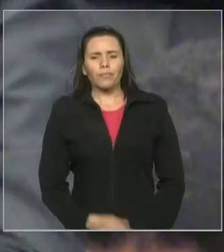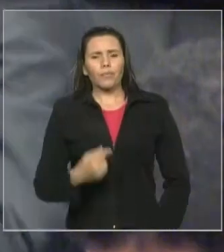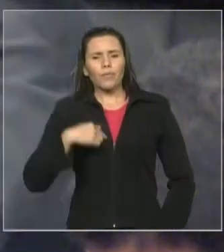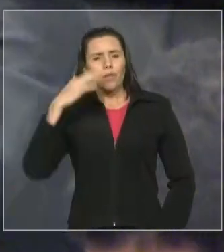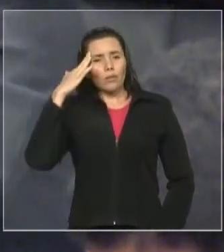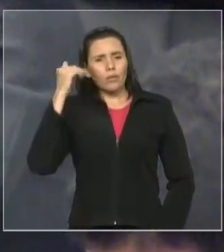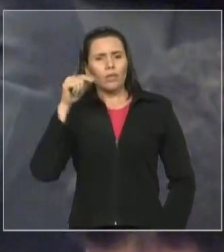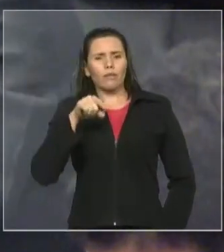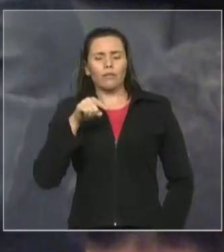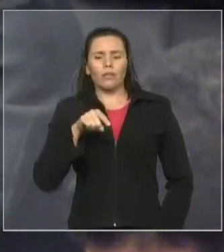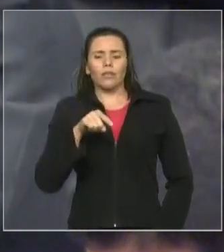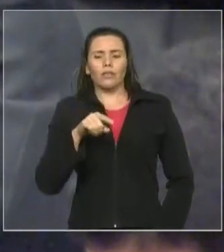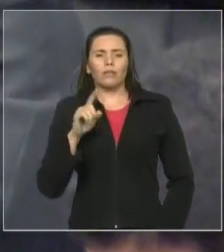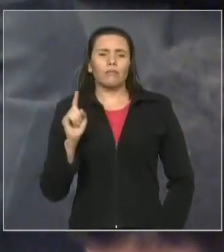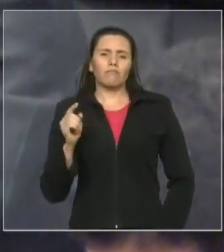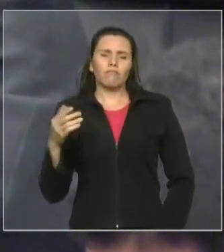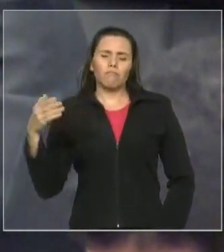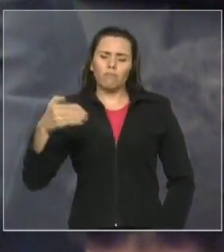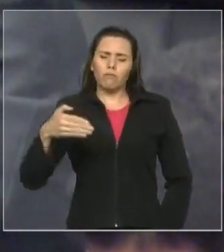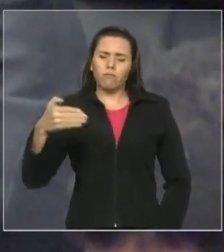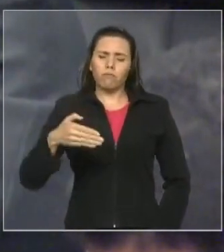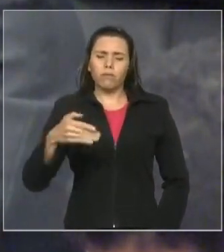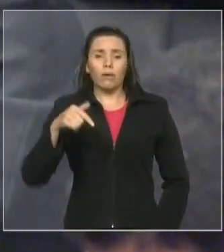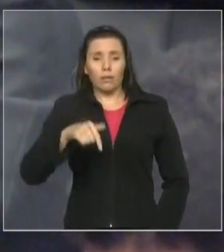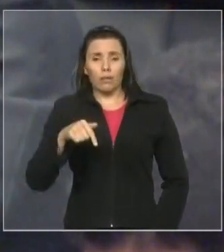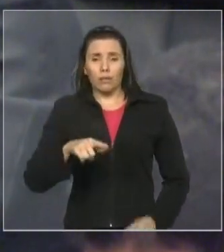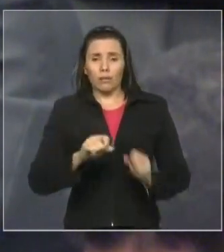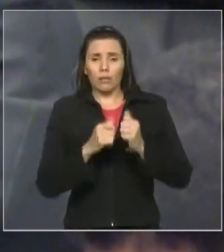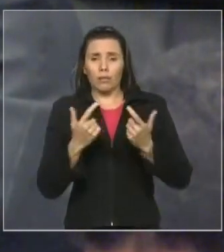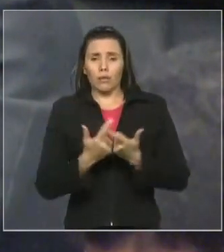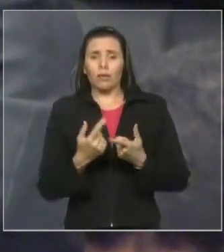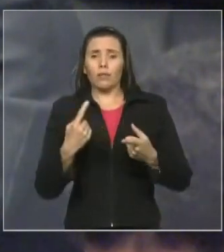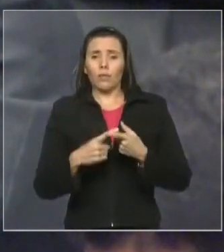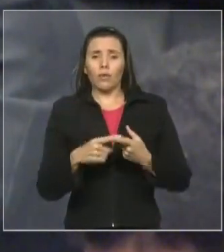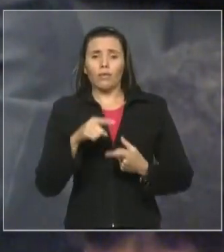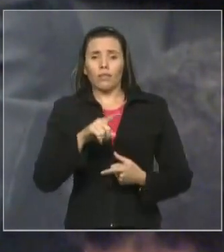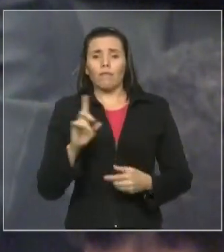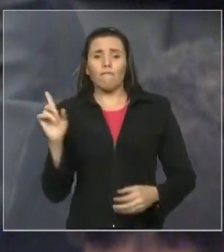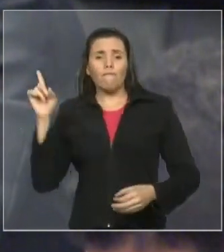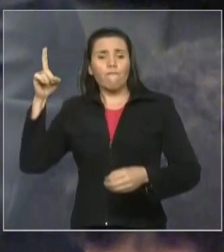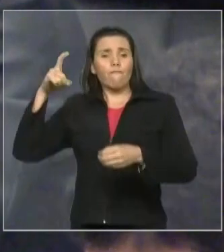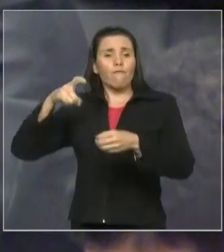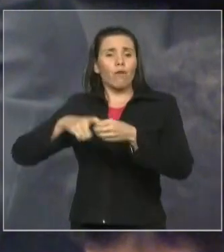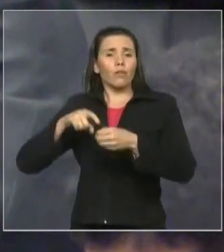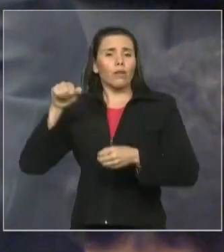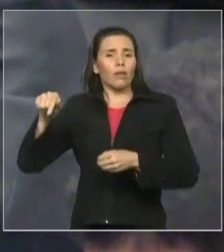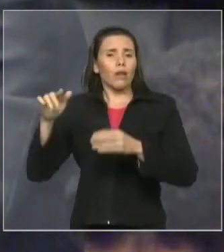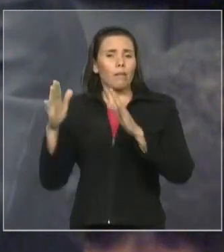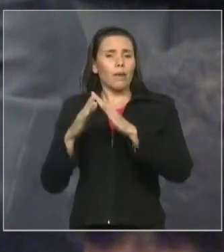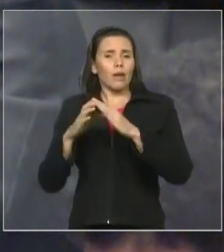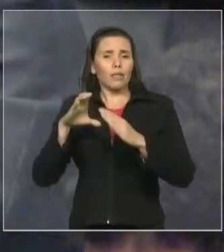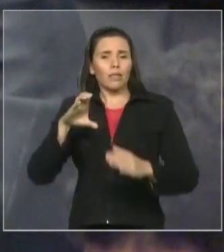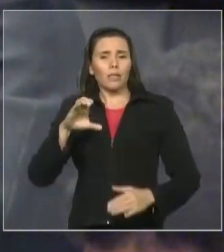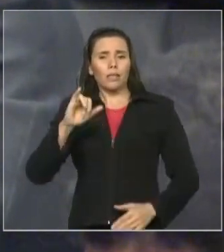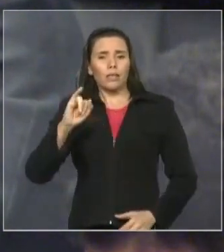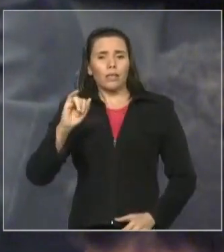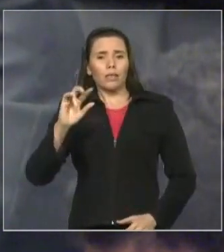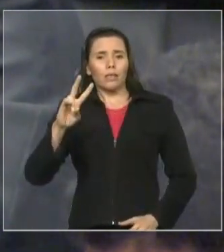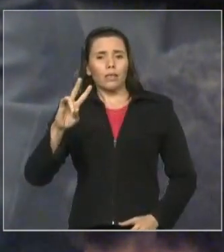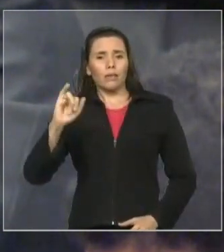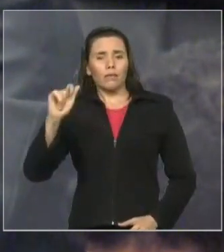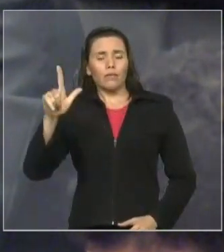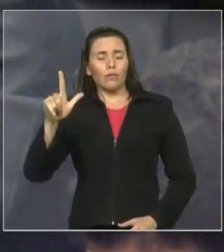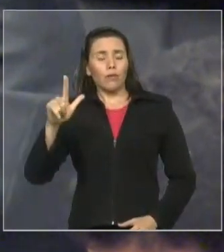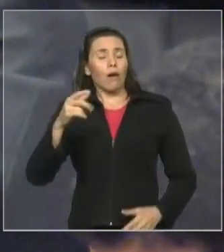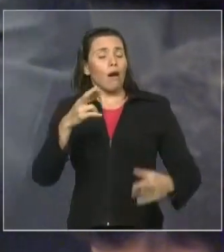da rotina aqui do plenário, porque estará voltando a outra missão, mas é uma satisfação